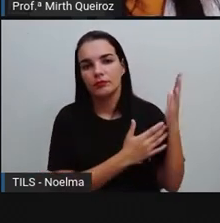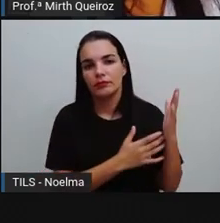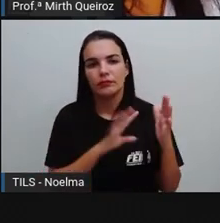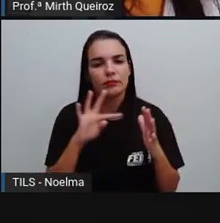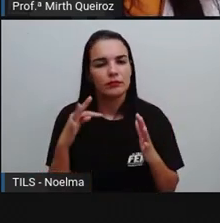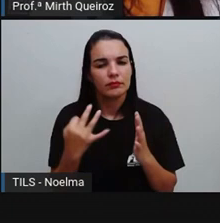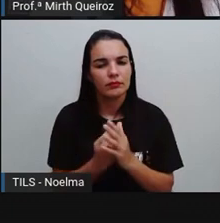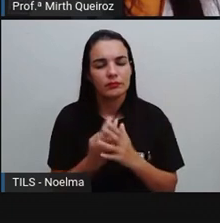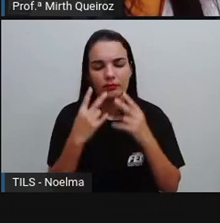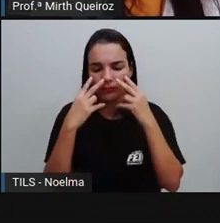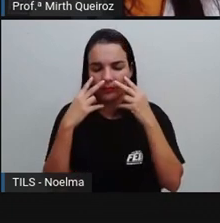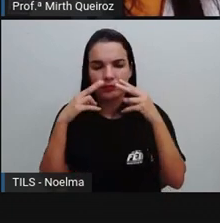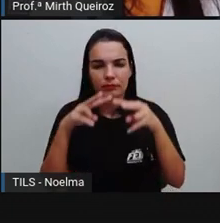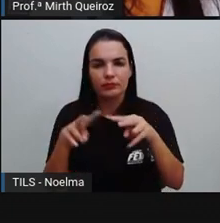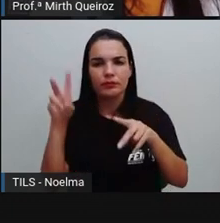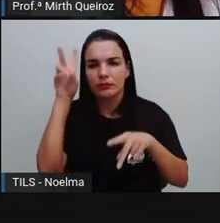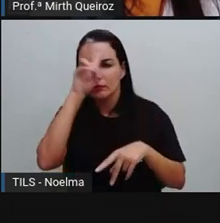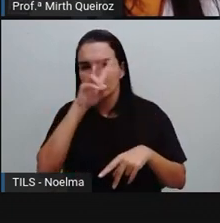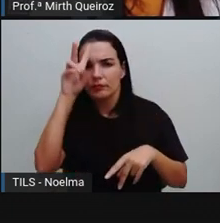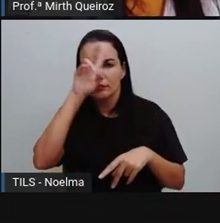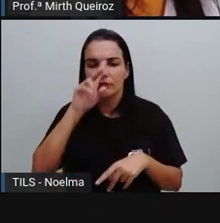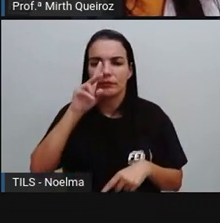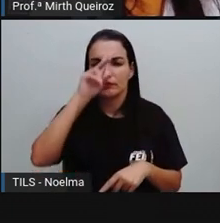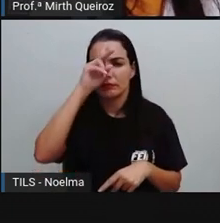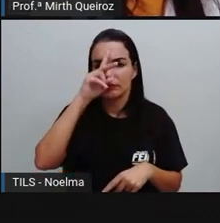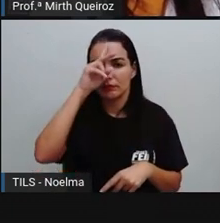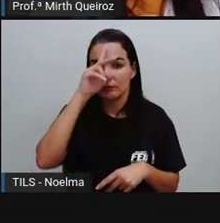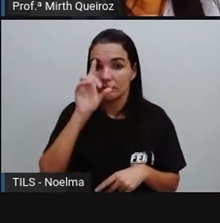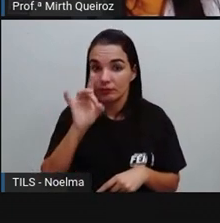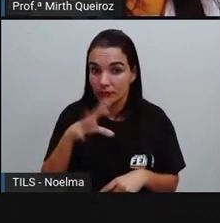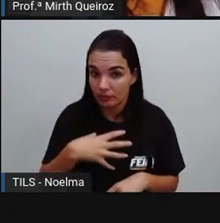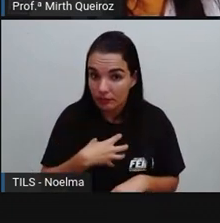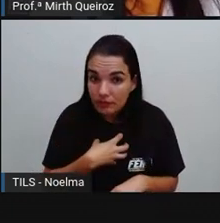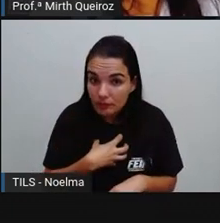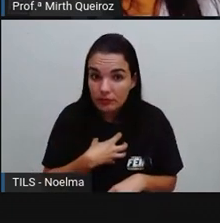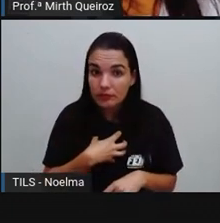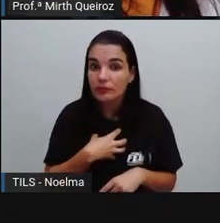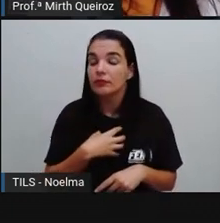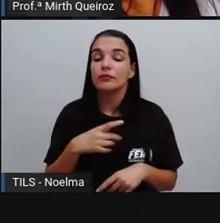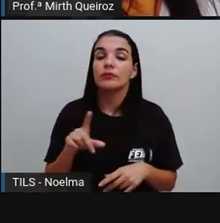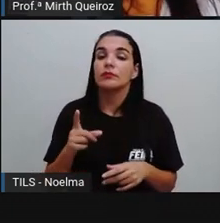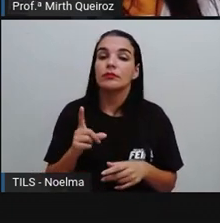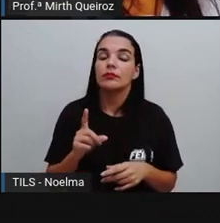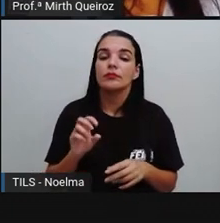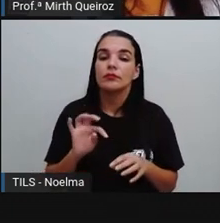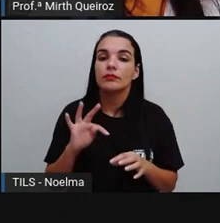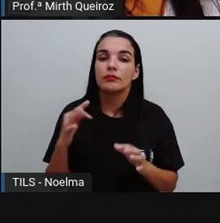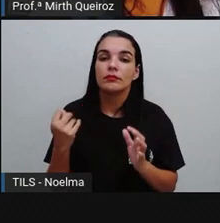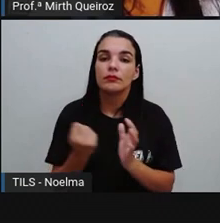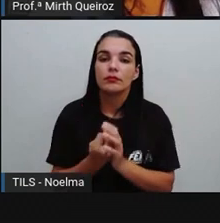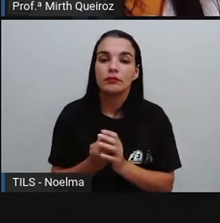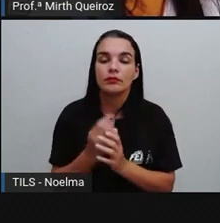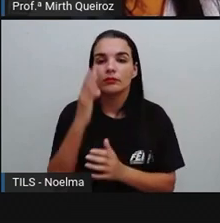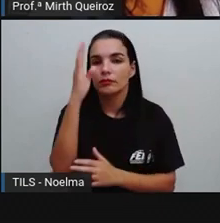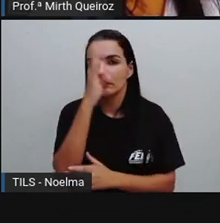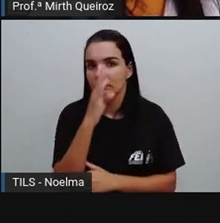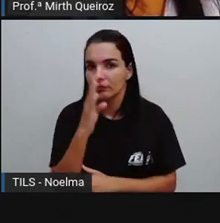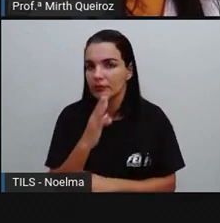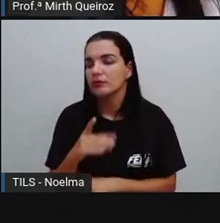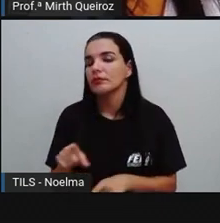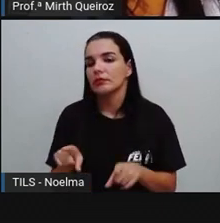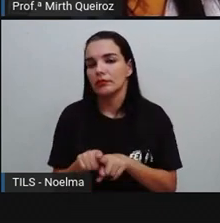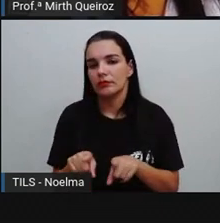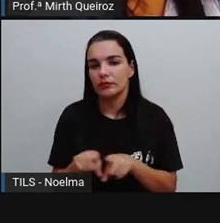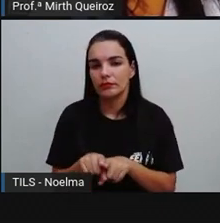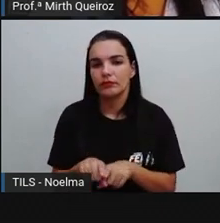ali, tudo ali lembra algo da história. Não só a história de Salvador em si, mas a história do Brasil também,